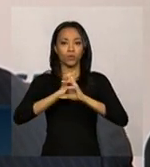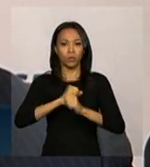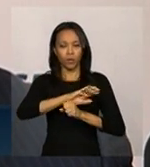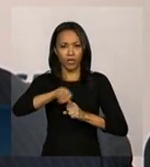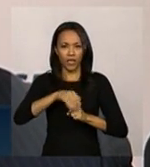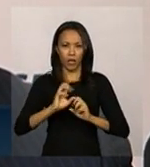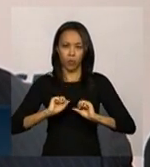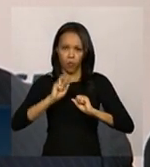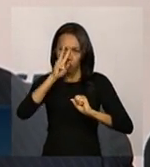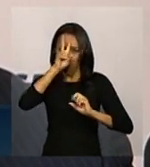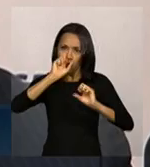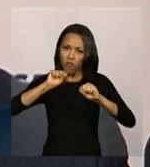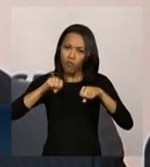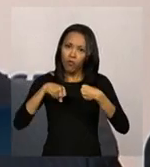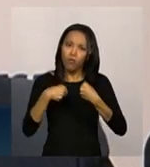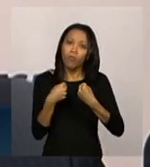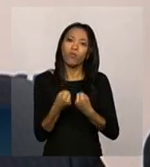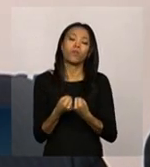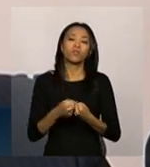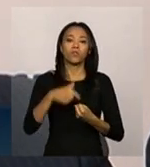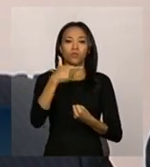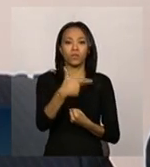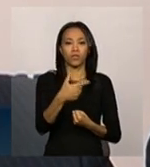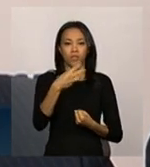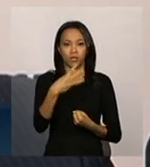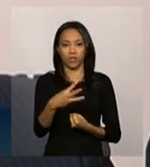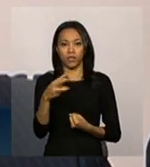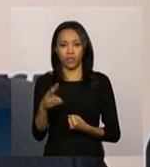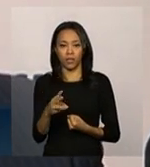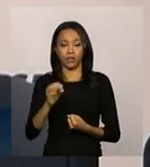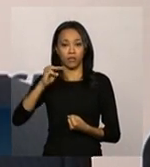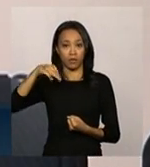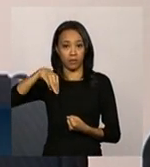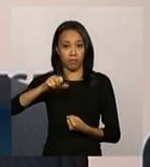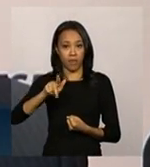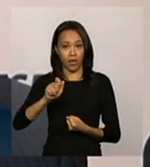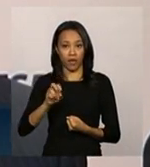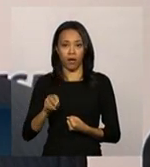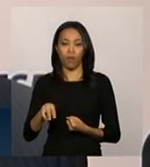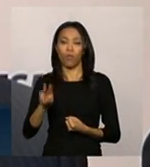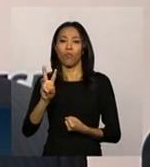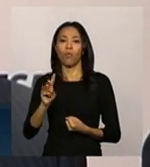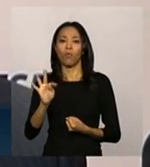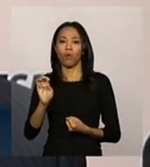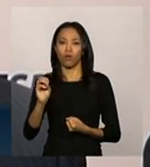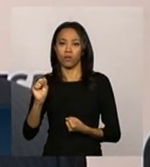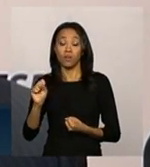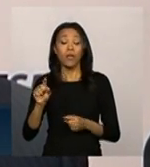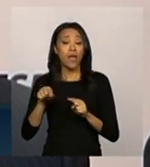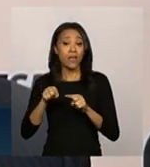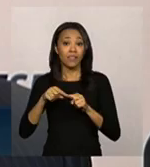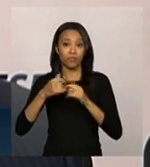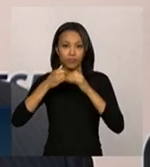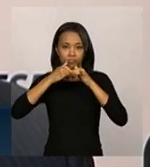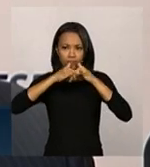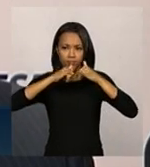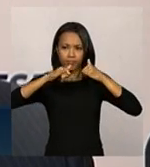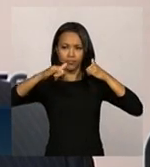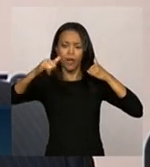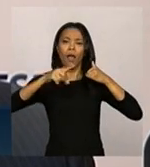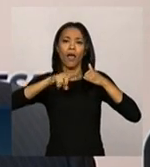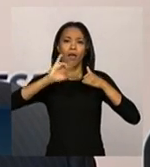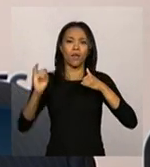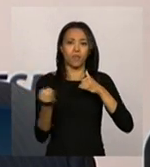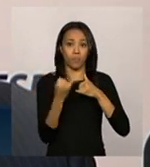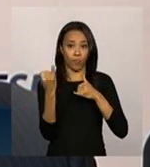a casa de força de pimental com 233 megawatts. Então, essa linha, ela se torna importante a partir da